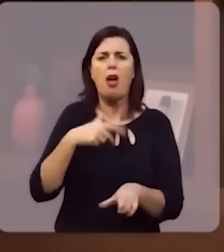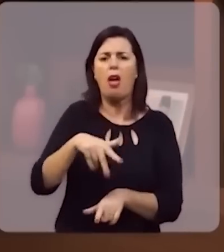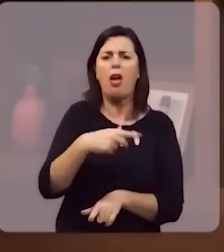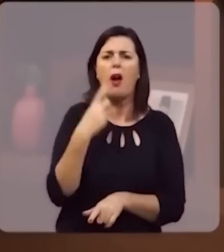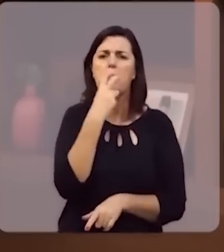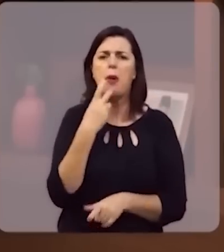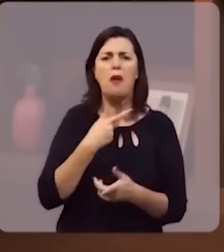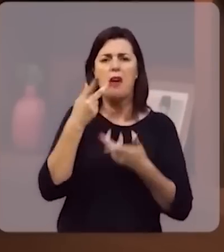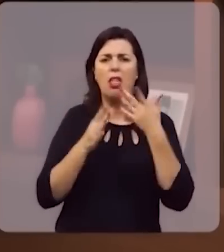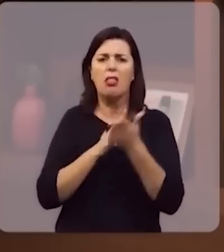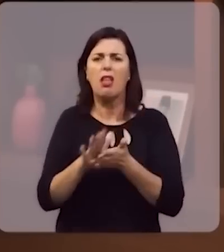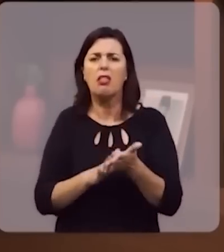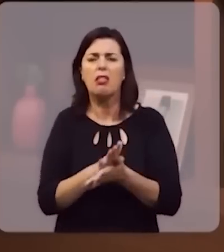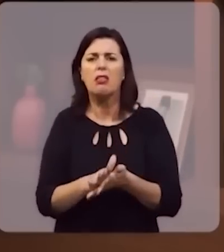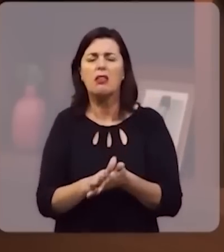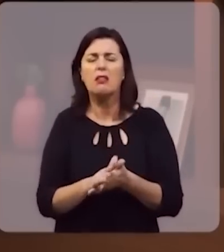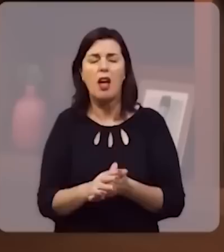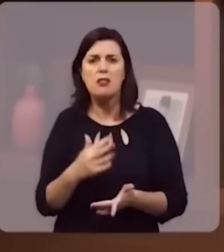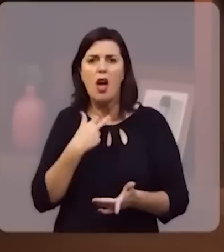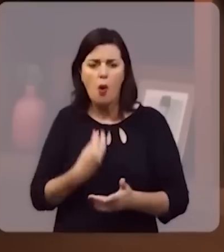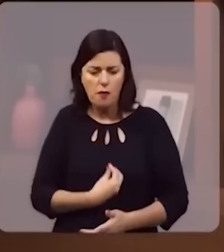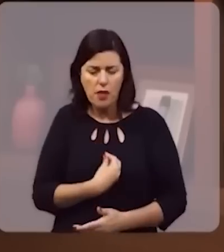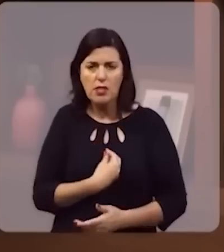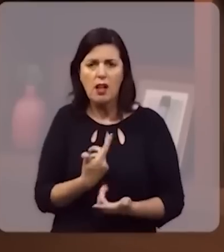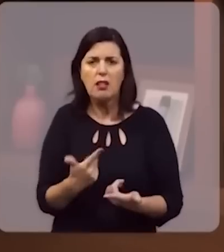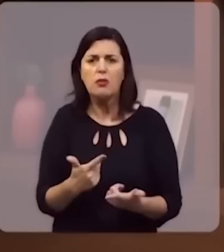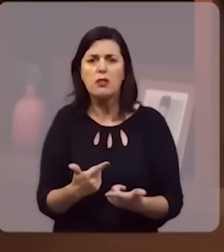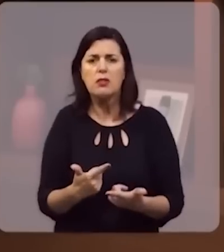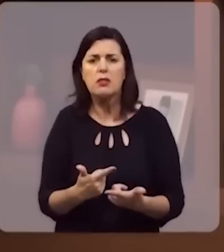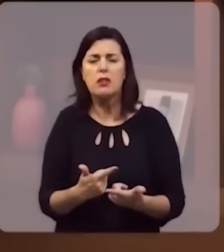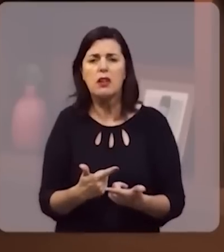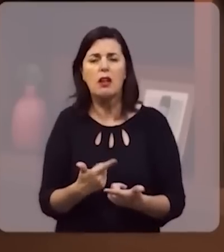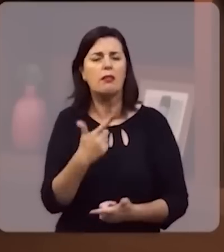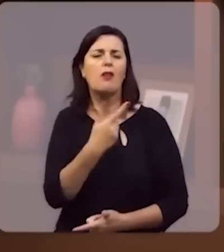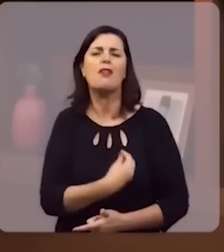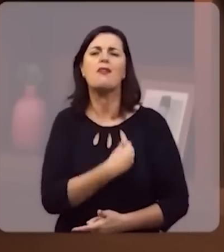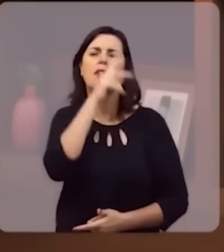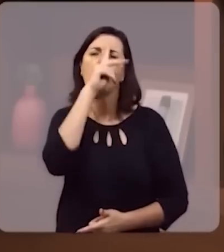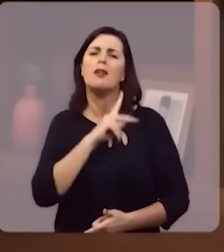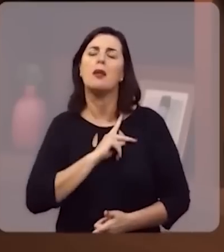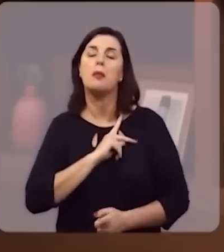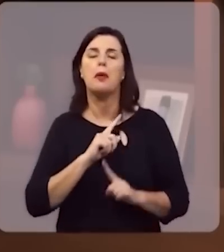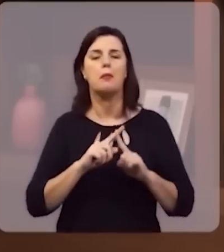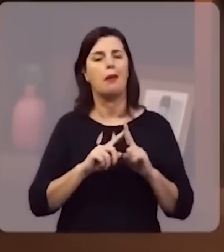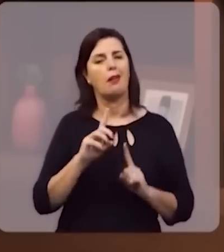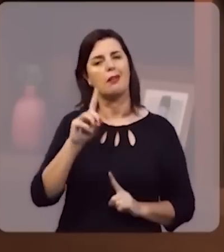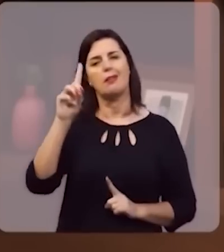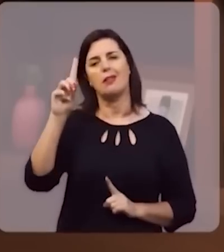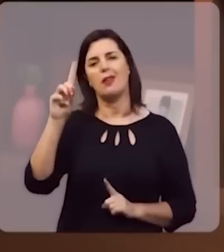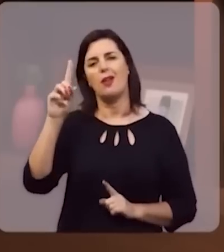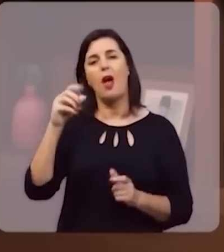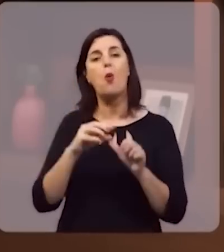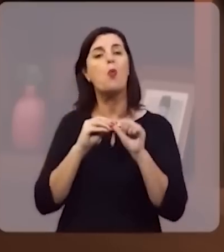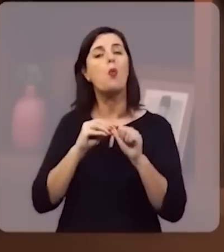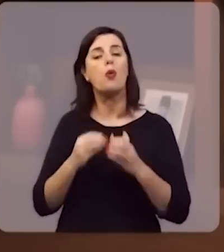Eles têm boca, mas não falam. Eles não podem dar vida. Eles não têm vida. Mas o nosso Deus é